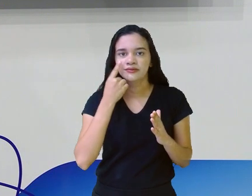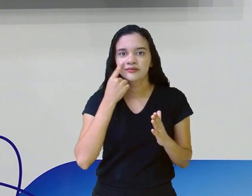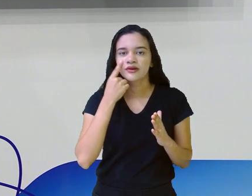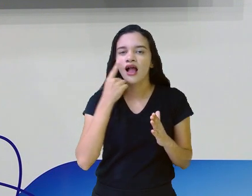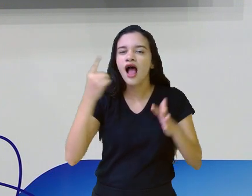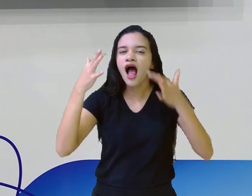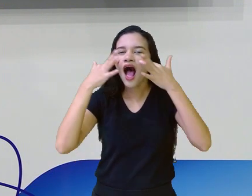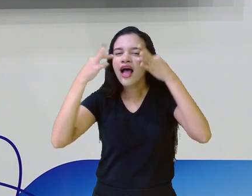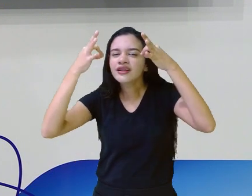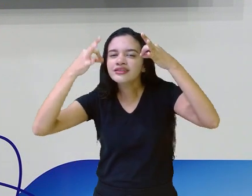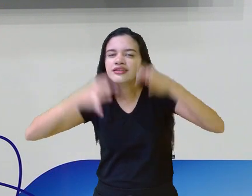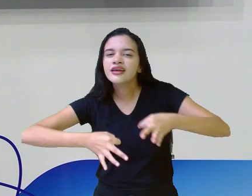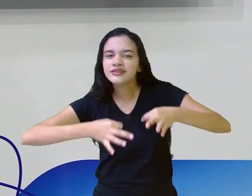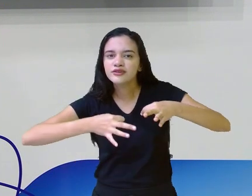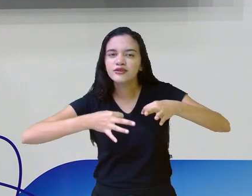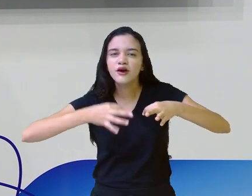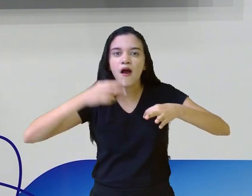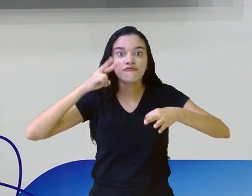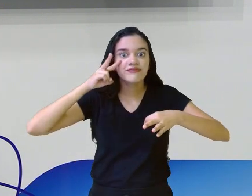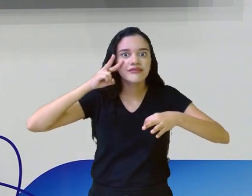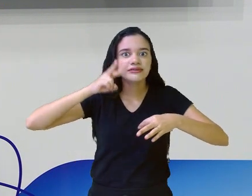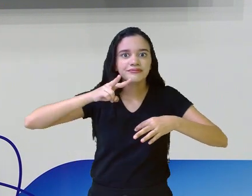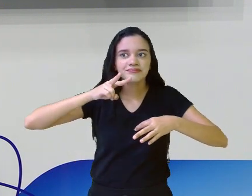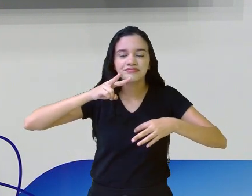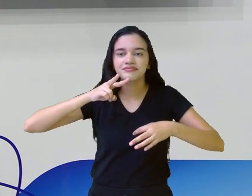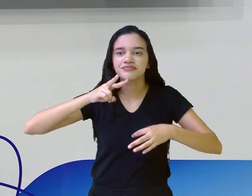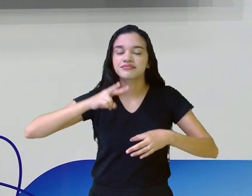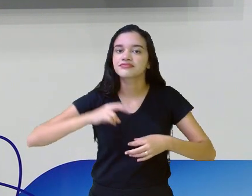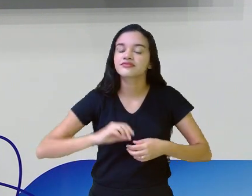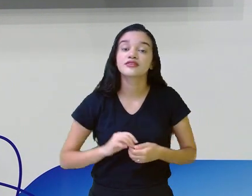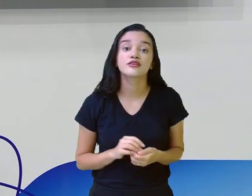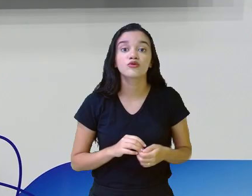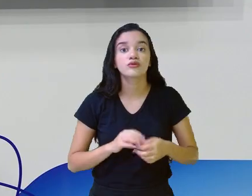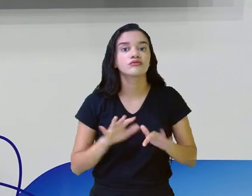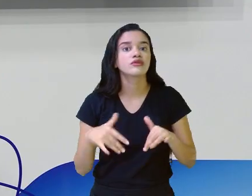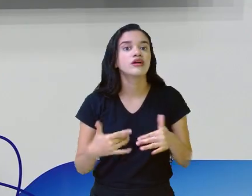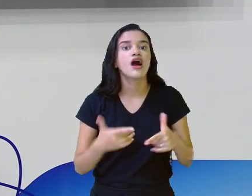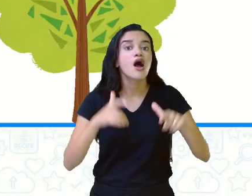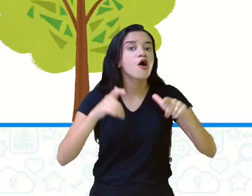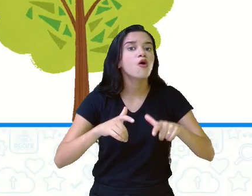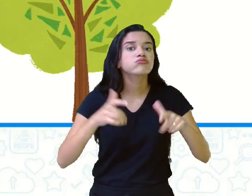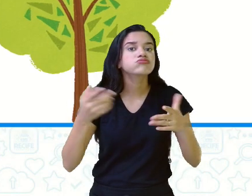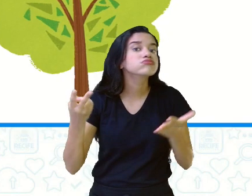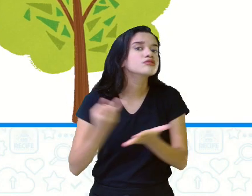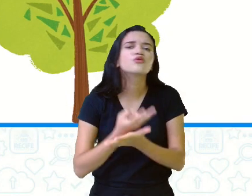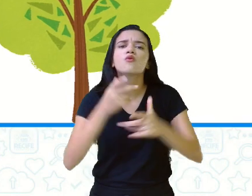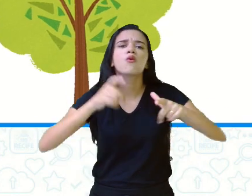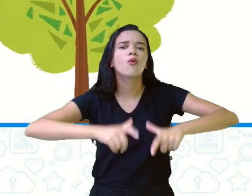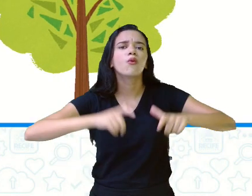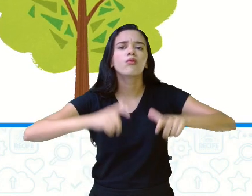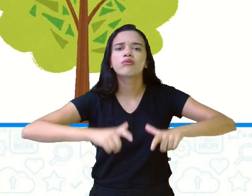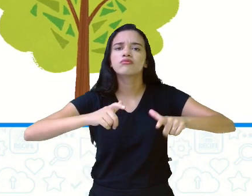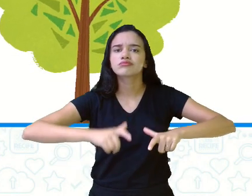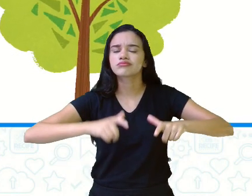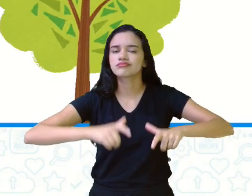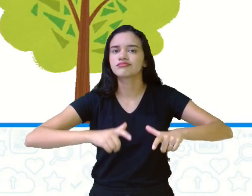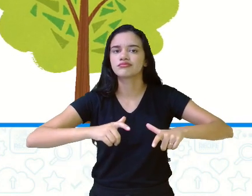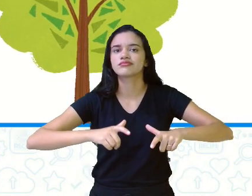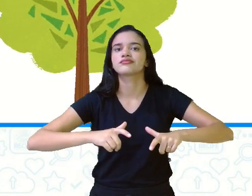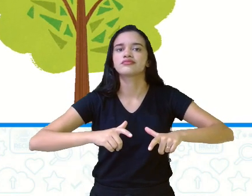atentos, aí escutam aí. E onde isso ocorreu? Onde foi que ocorreu